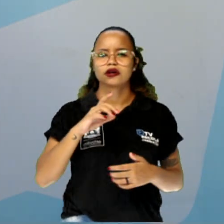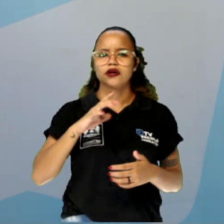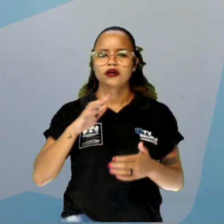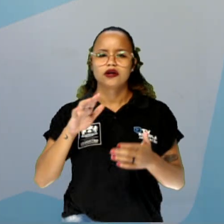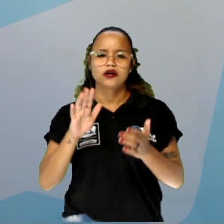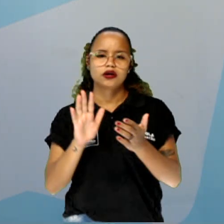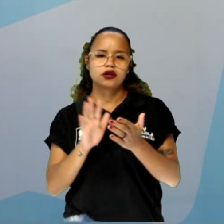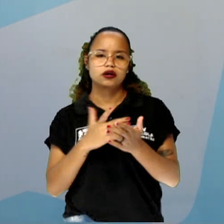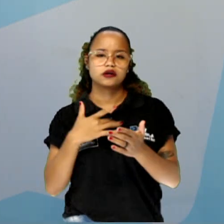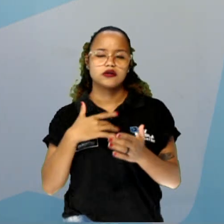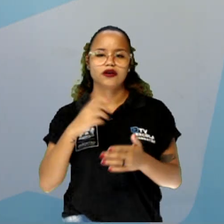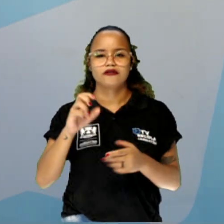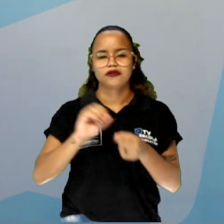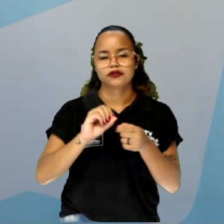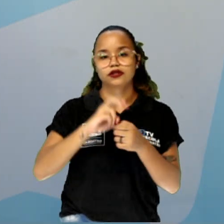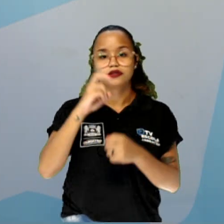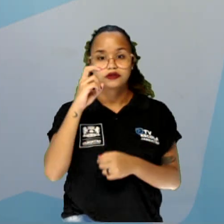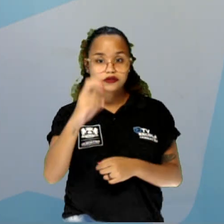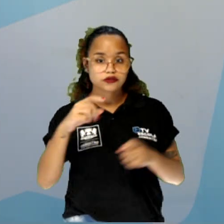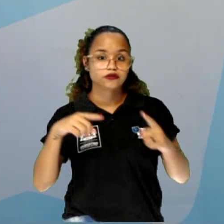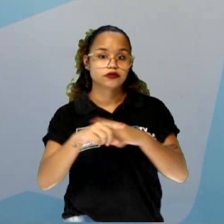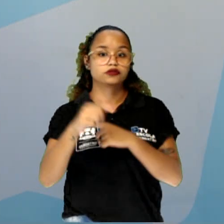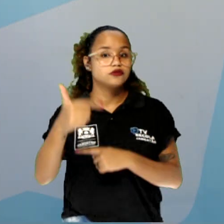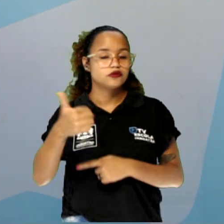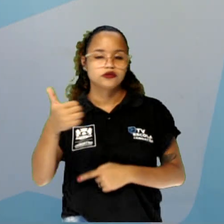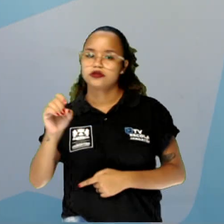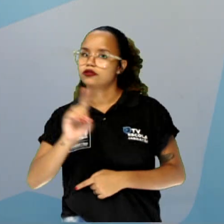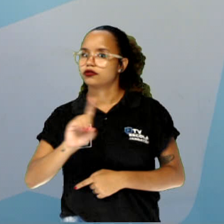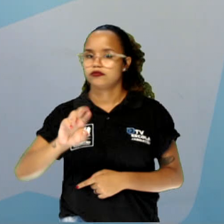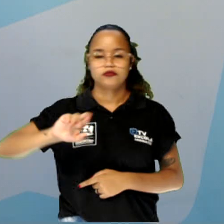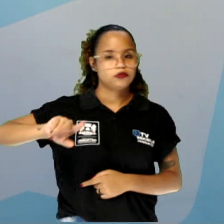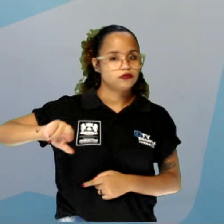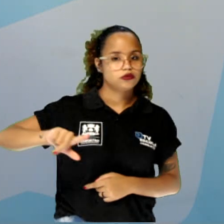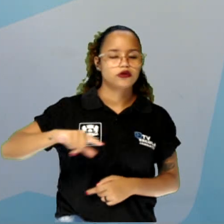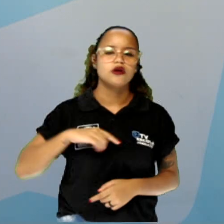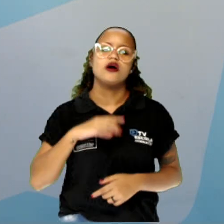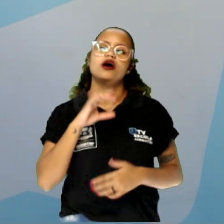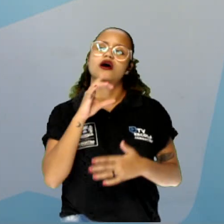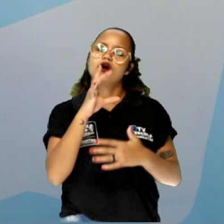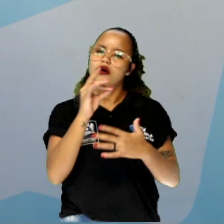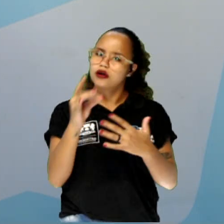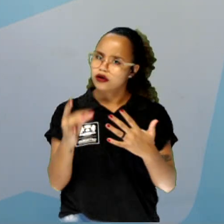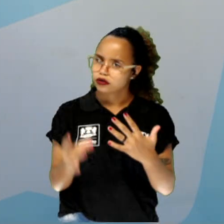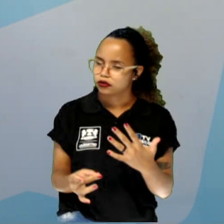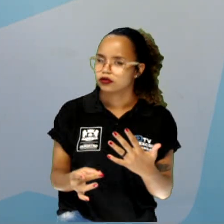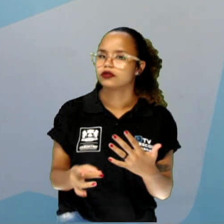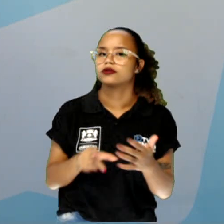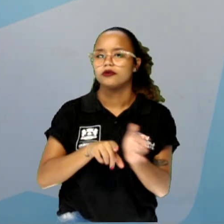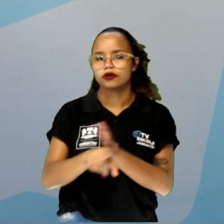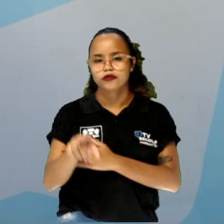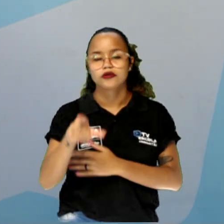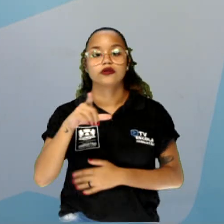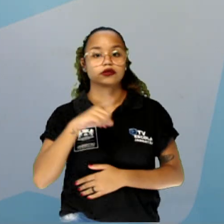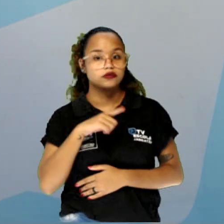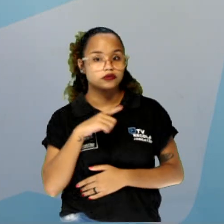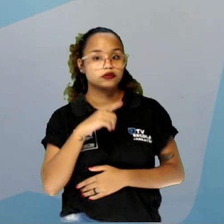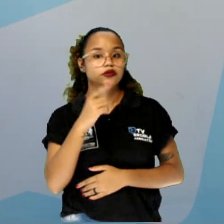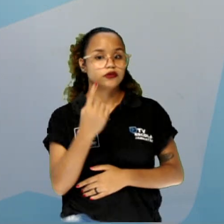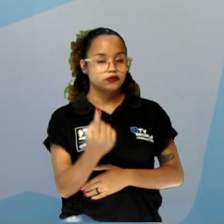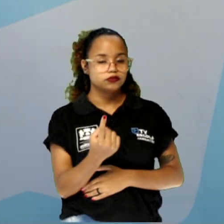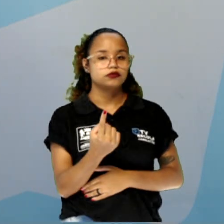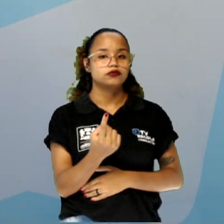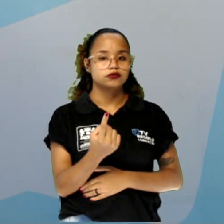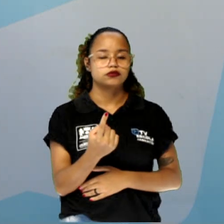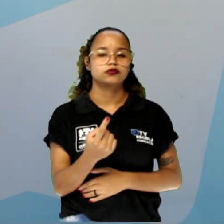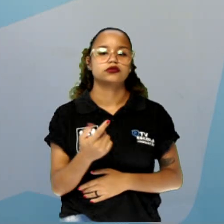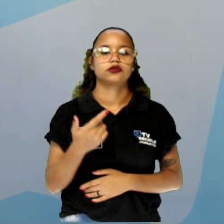falsa, então eu vou fazer cinco vezes dois, dez. Não vai ser bem assim, tá? Cada questão vai ser um evento, certo? E cada evento